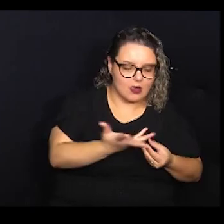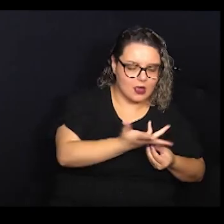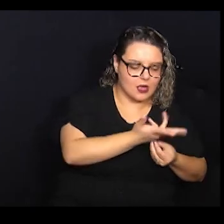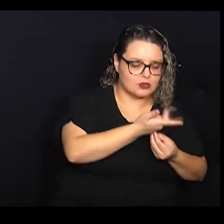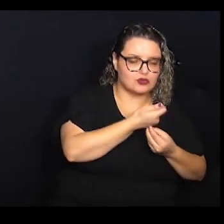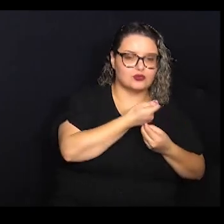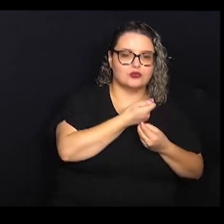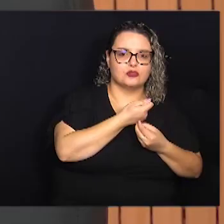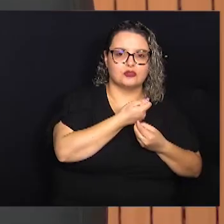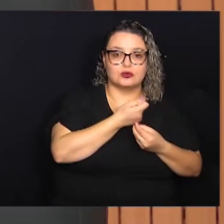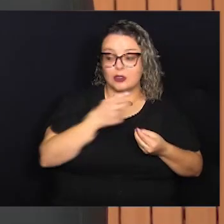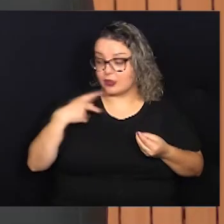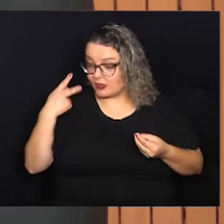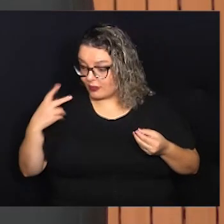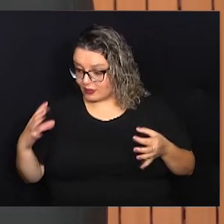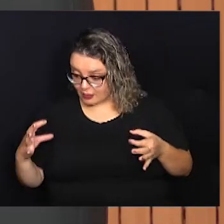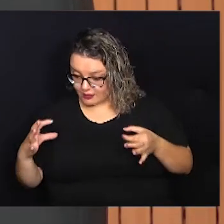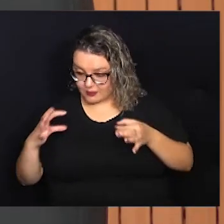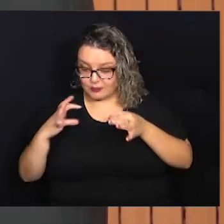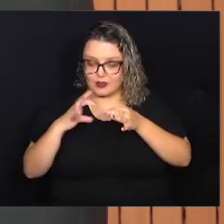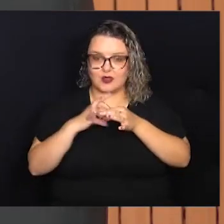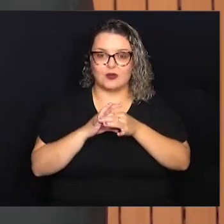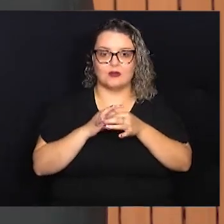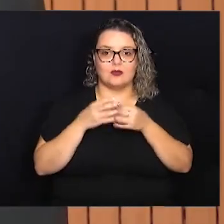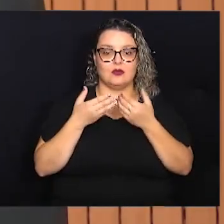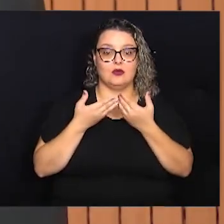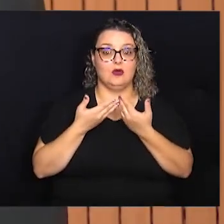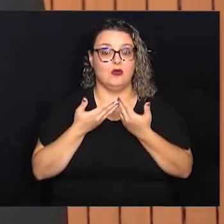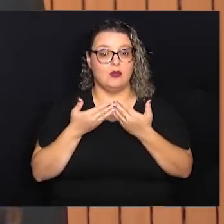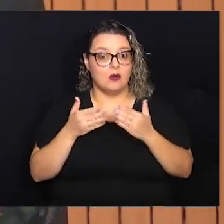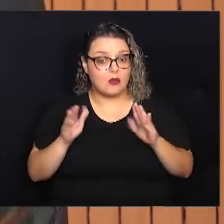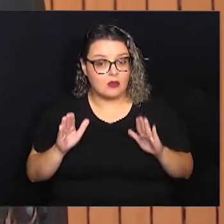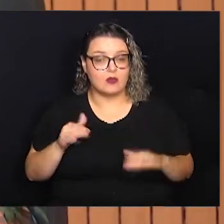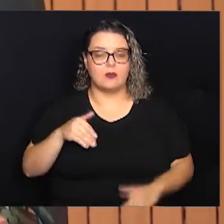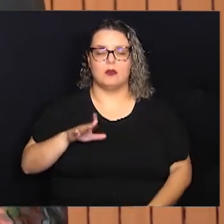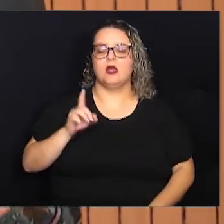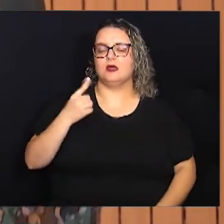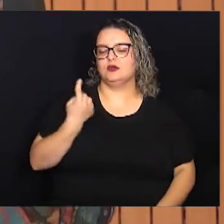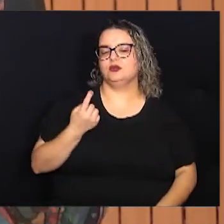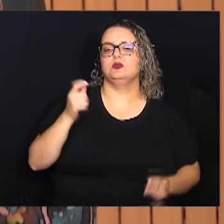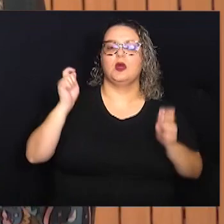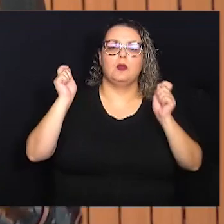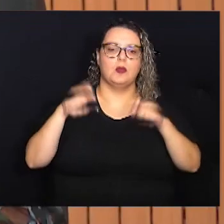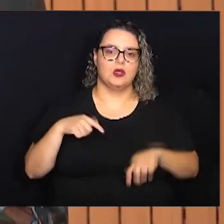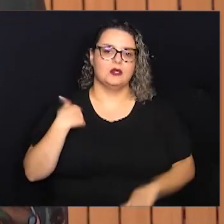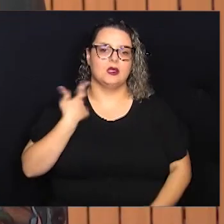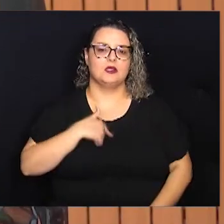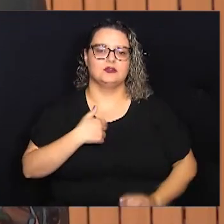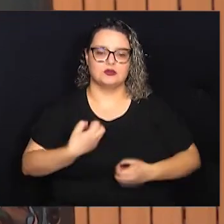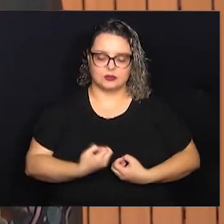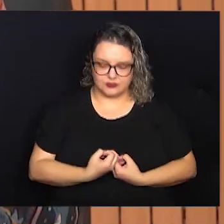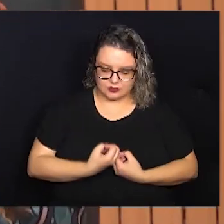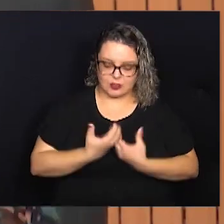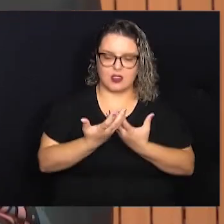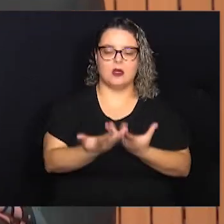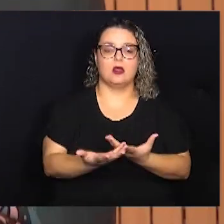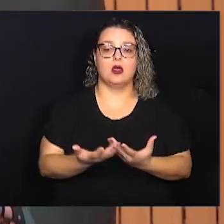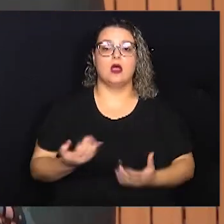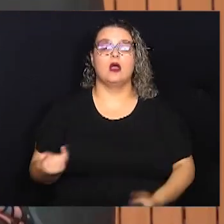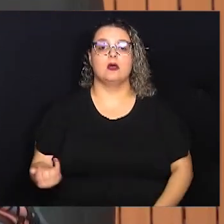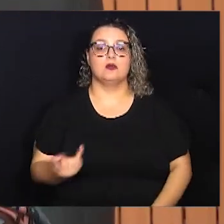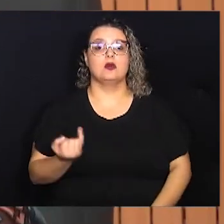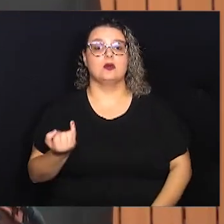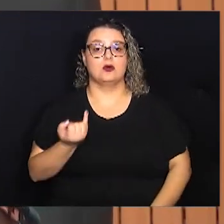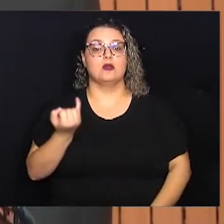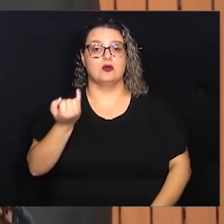com a política. É abrir mais uma possibilidade da gente expressar a